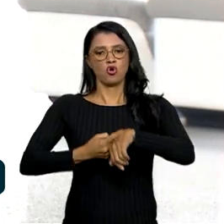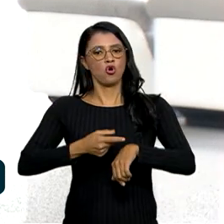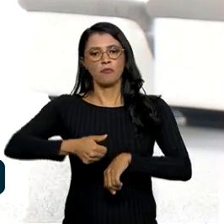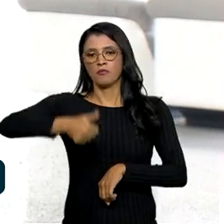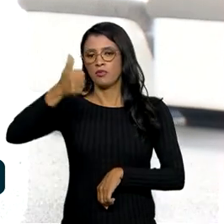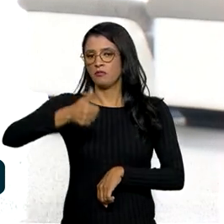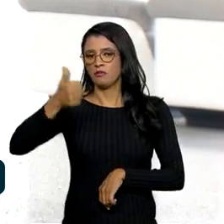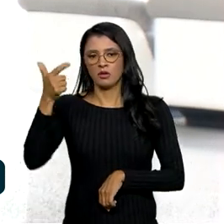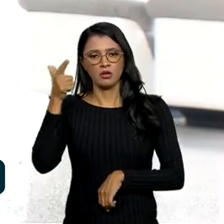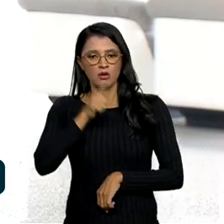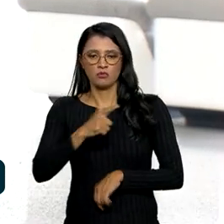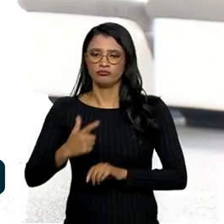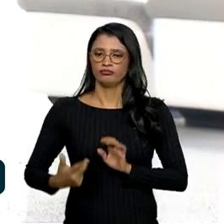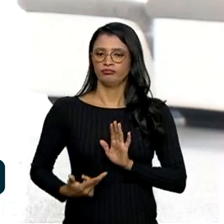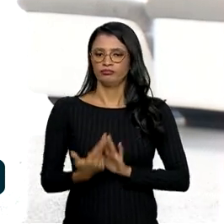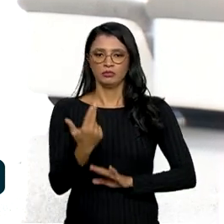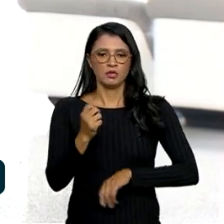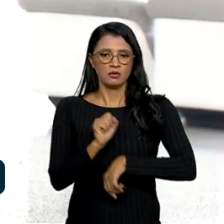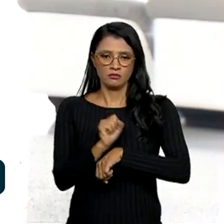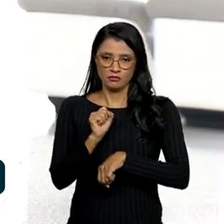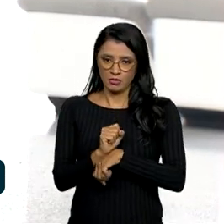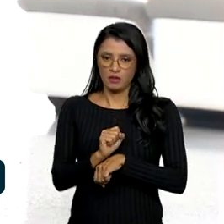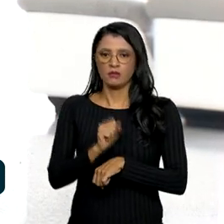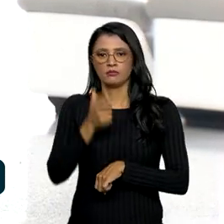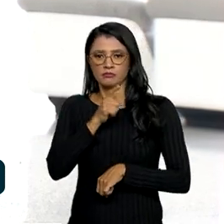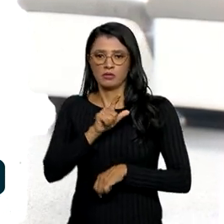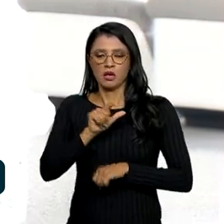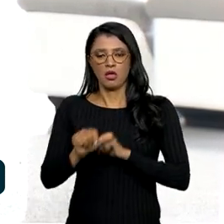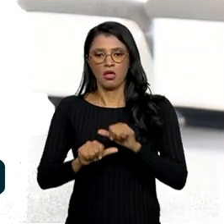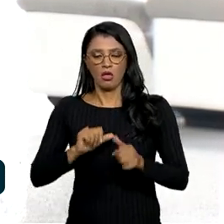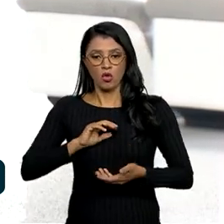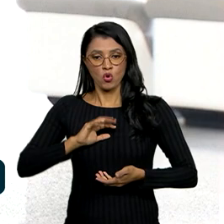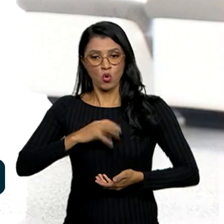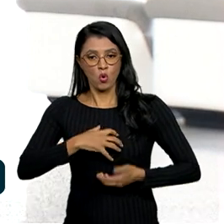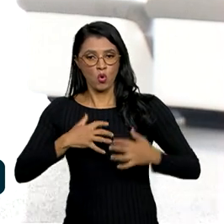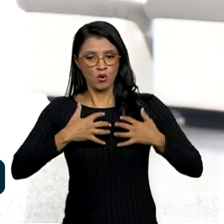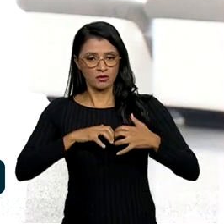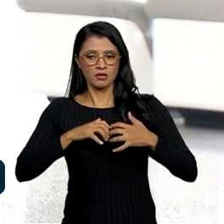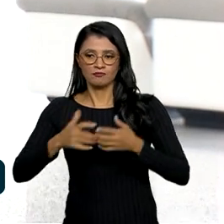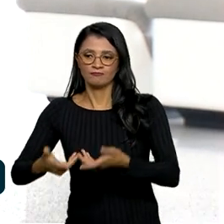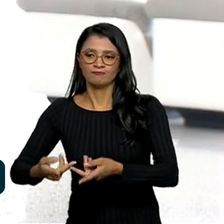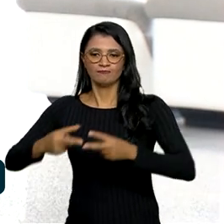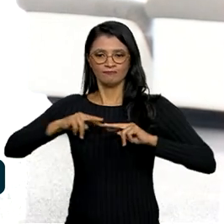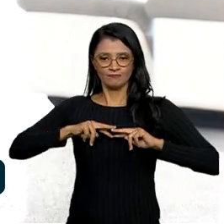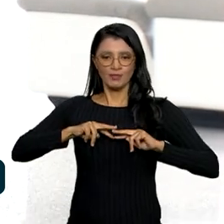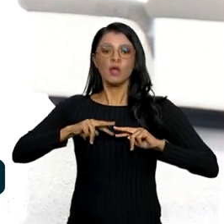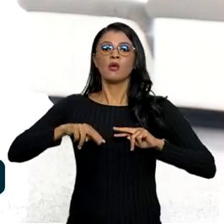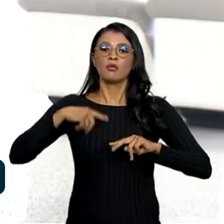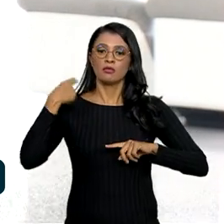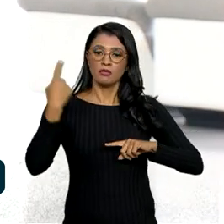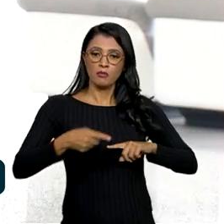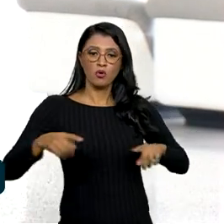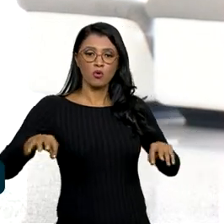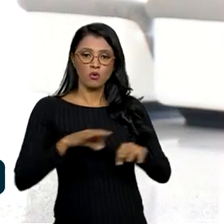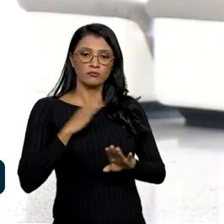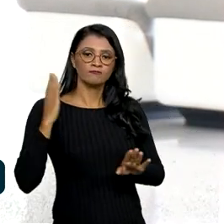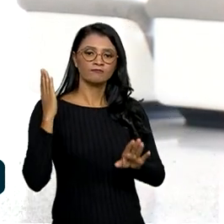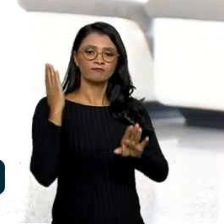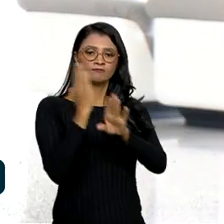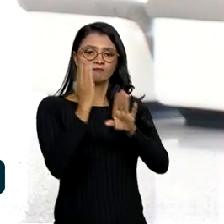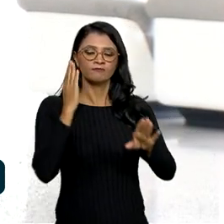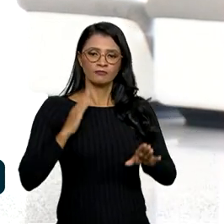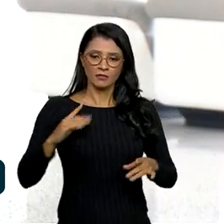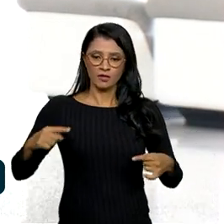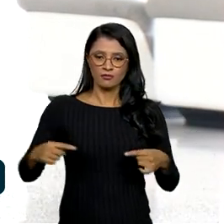os primeiros pacientes na espera pelo órgão. Ele recebeu um coração depois de constatada a